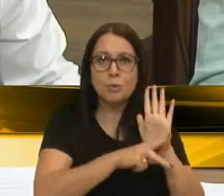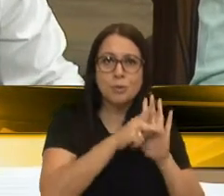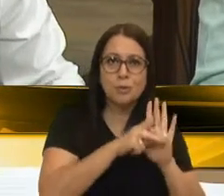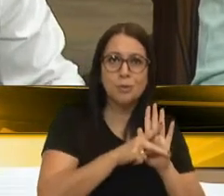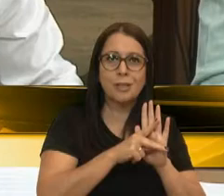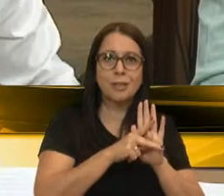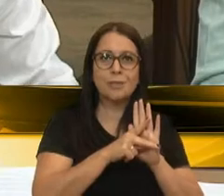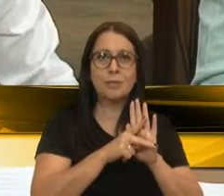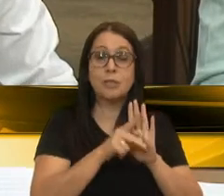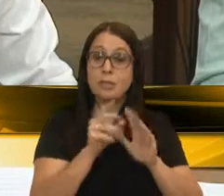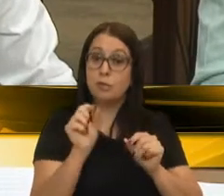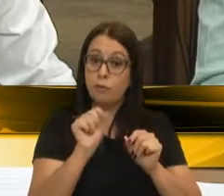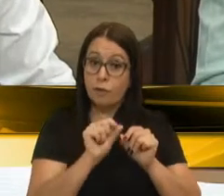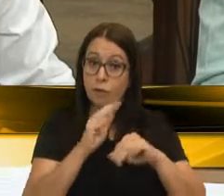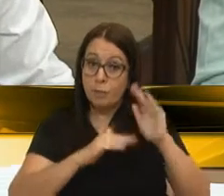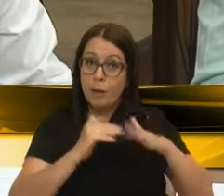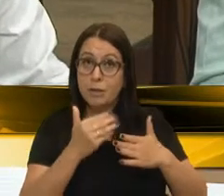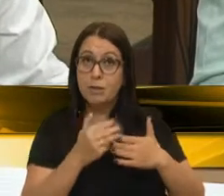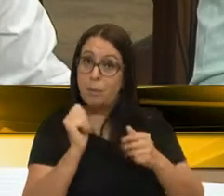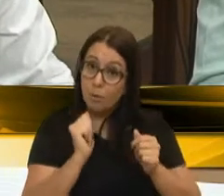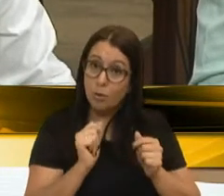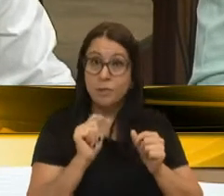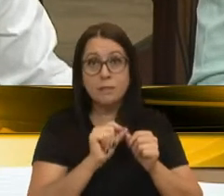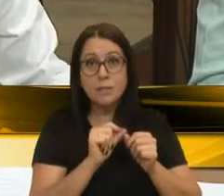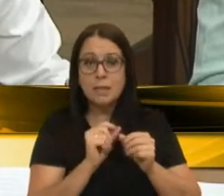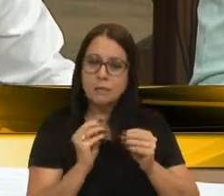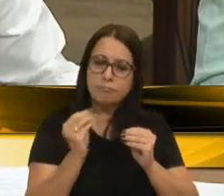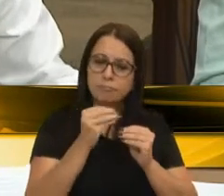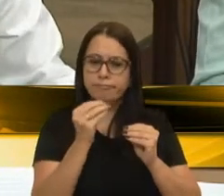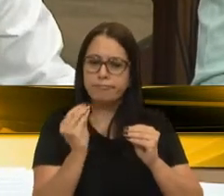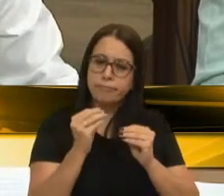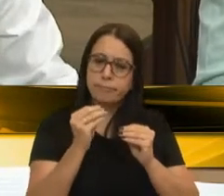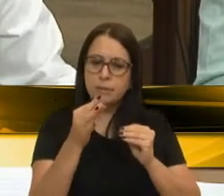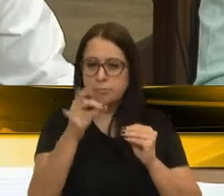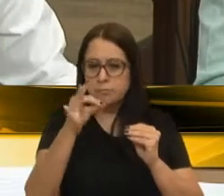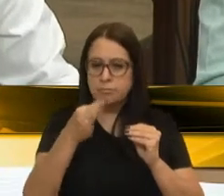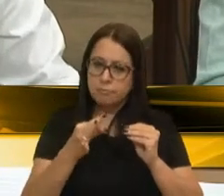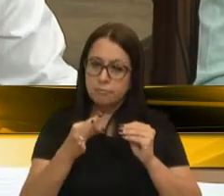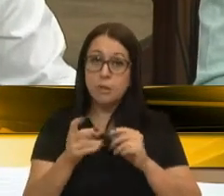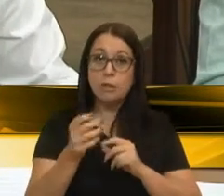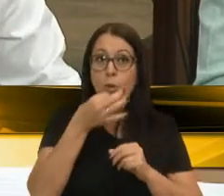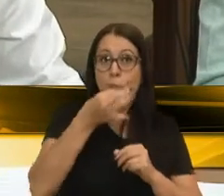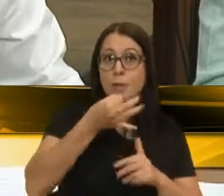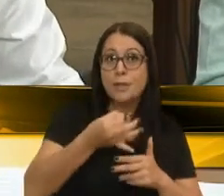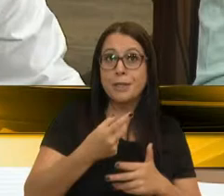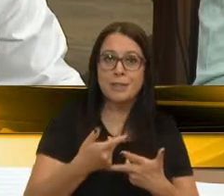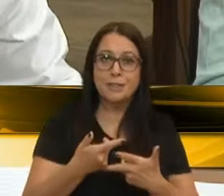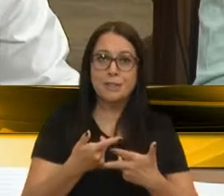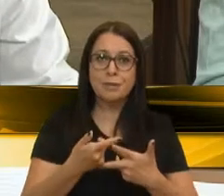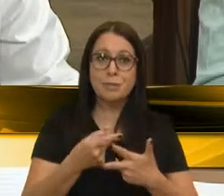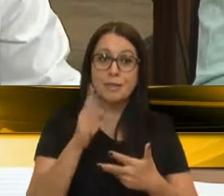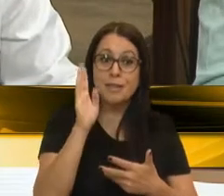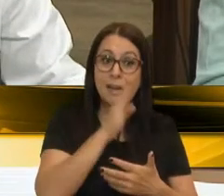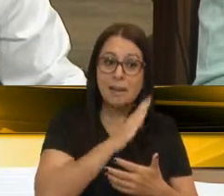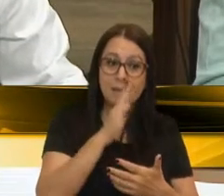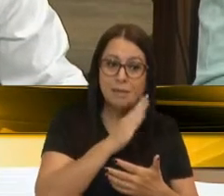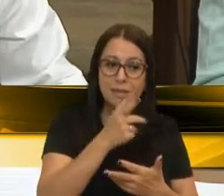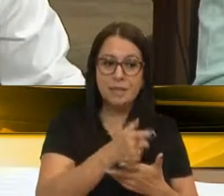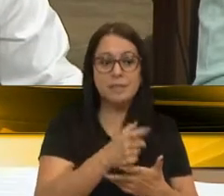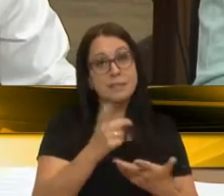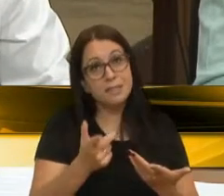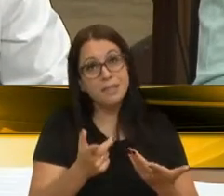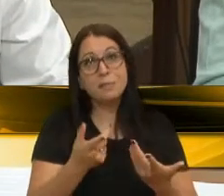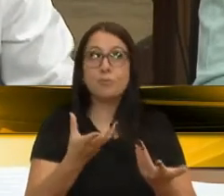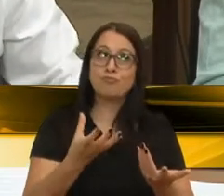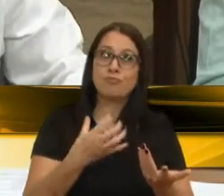sejam exarados, a gente possa fazer algumas correções e sugestões para que até a sua agilidade seja